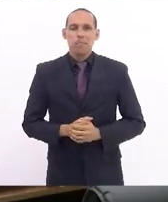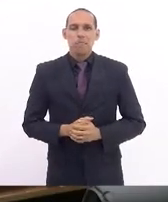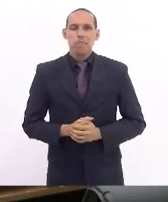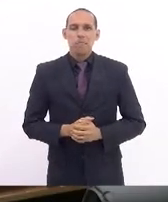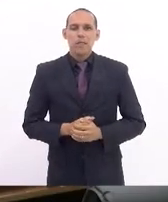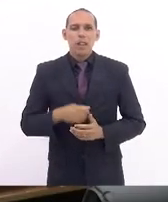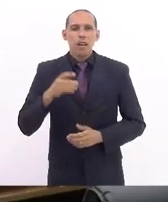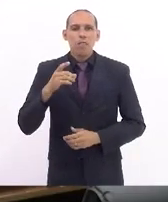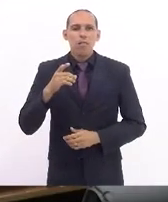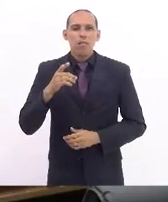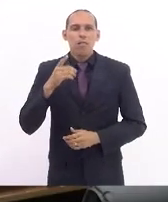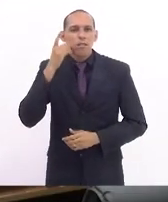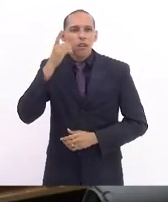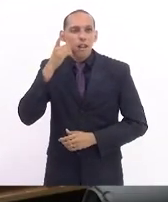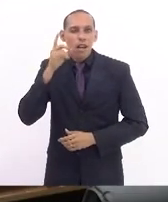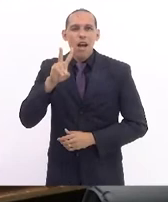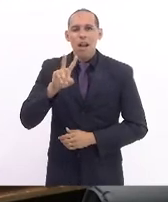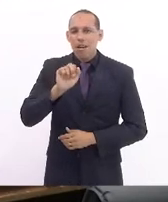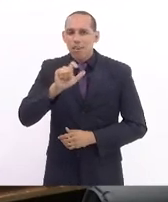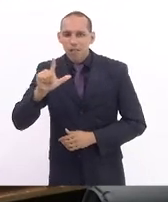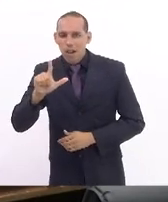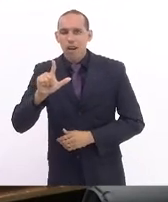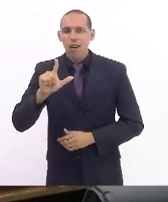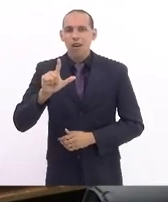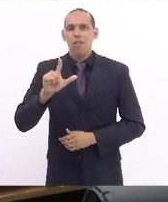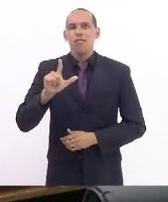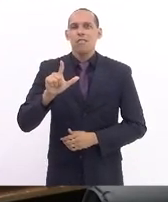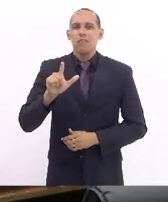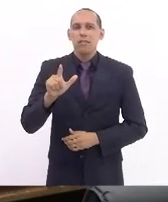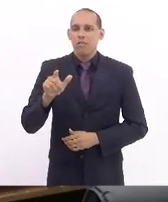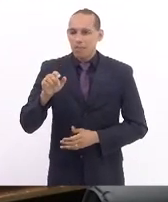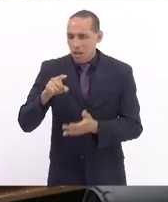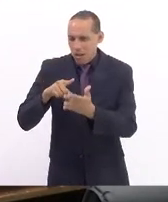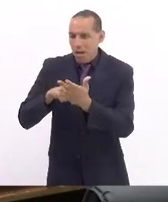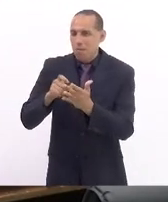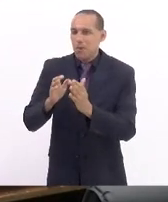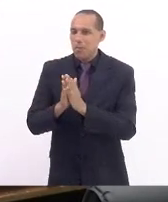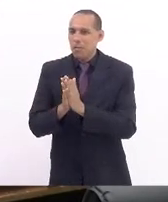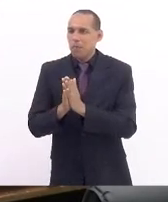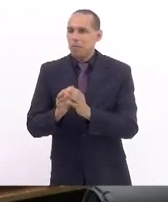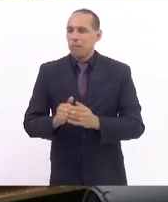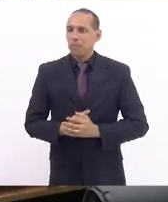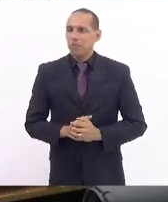Deputado Valdo Serraza, aperta aí embaixo, deputado, uma parte, vossa excelência.